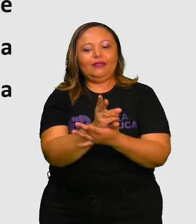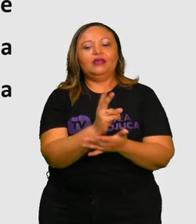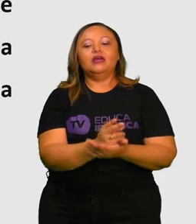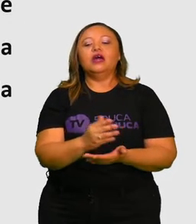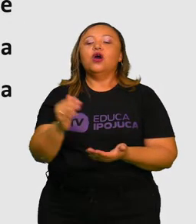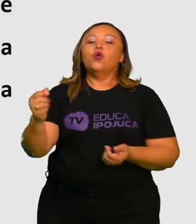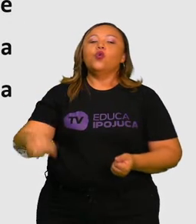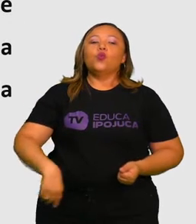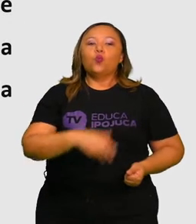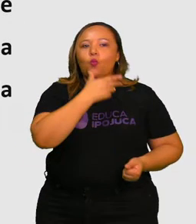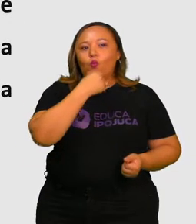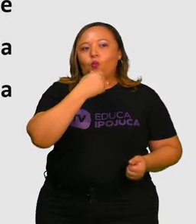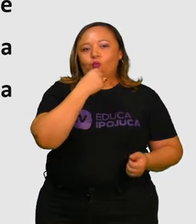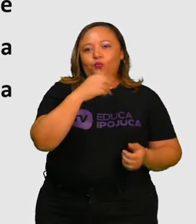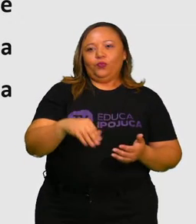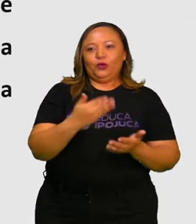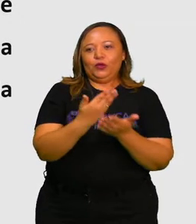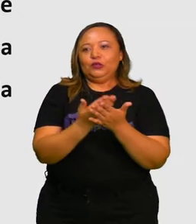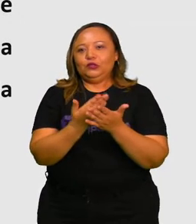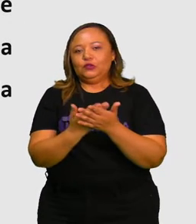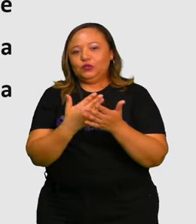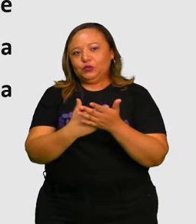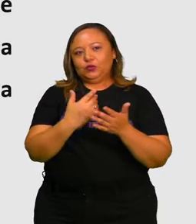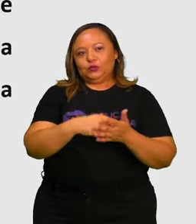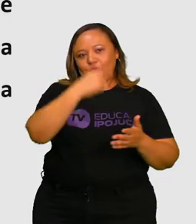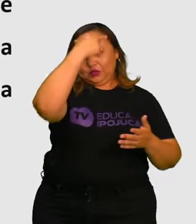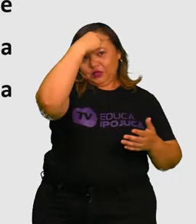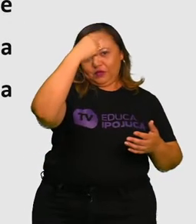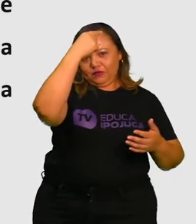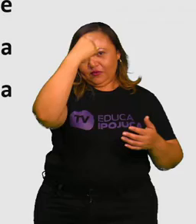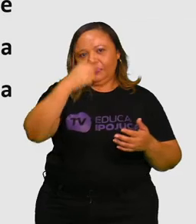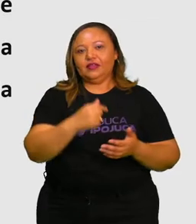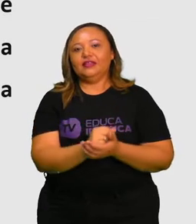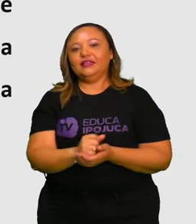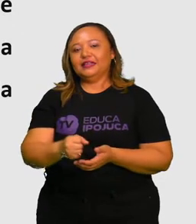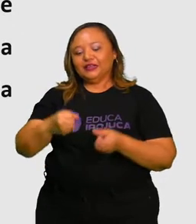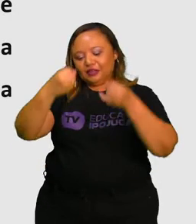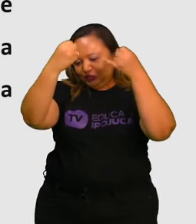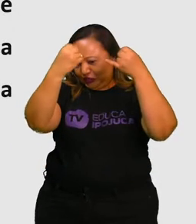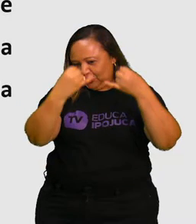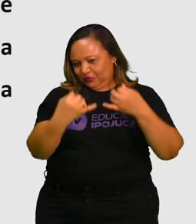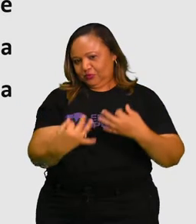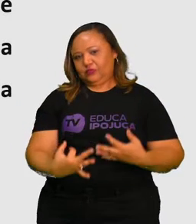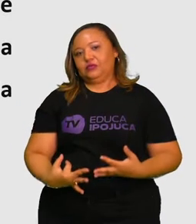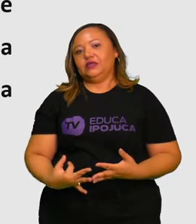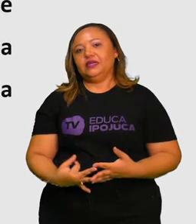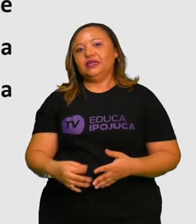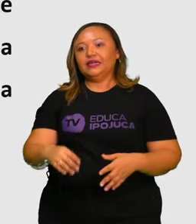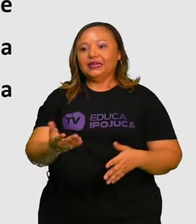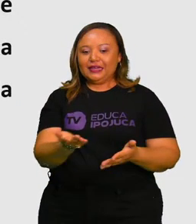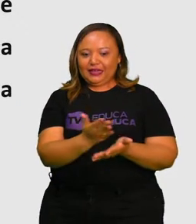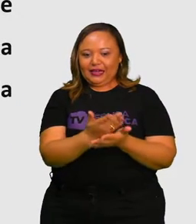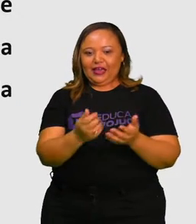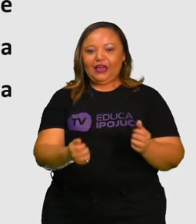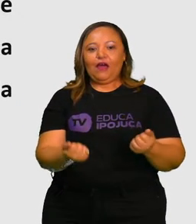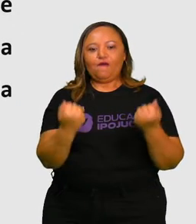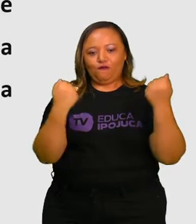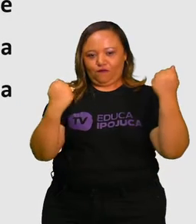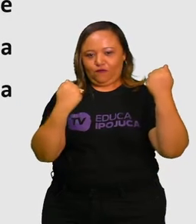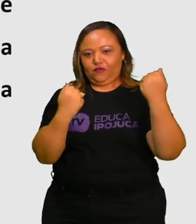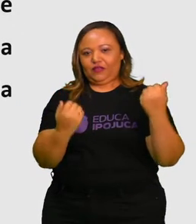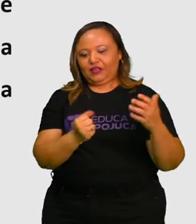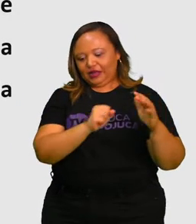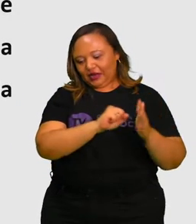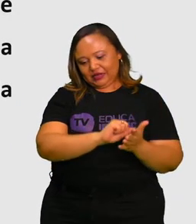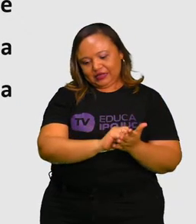Inglaterra, o inevitável acidente não é obra do destino, mas resultado da ação da força da gravidade. Depois de